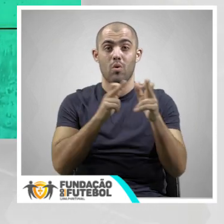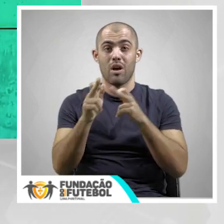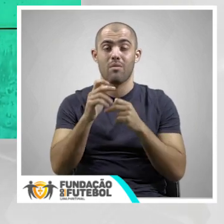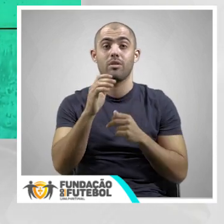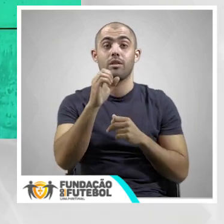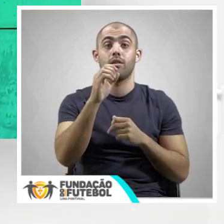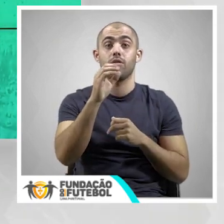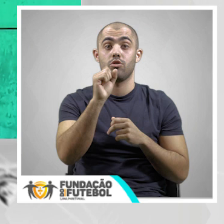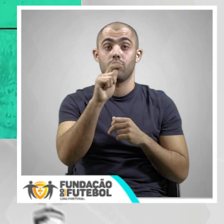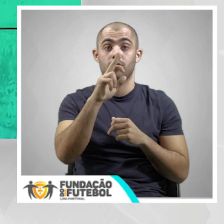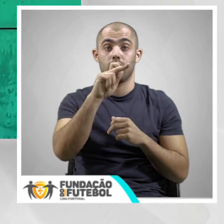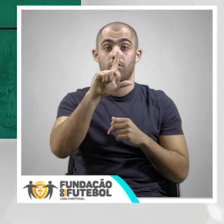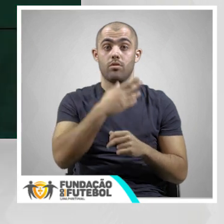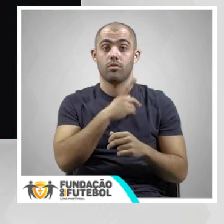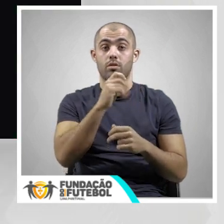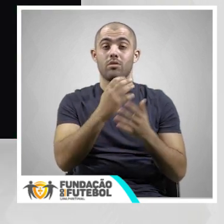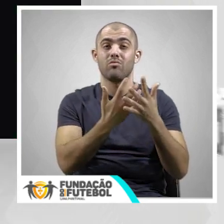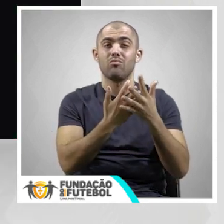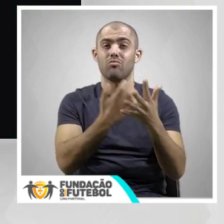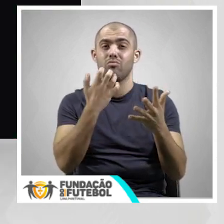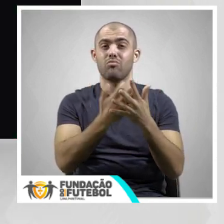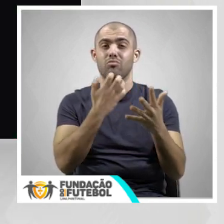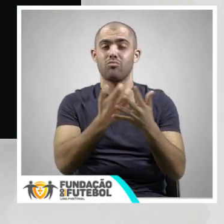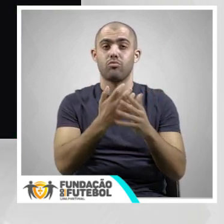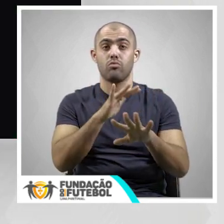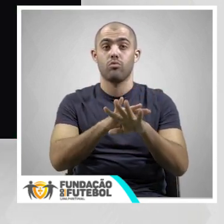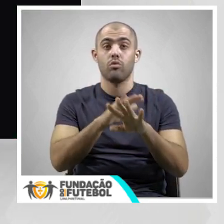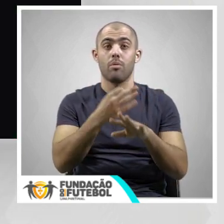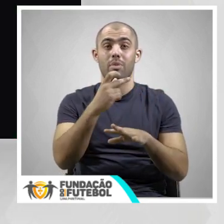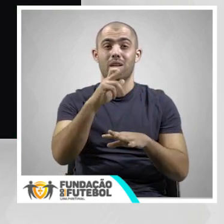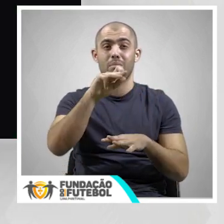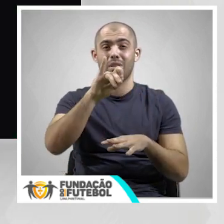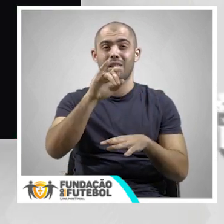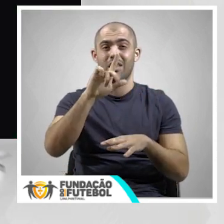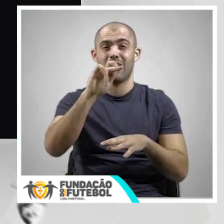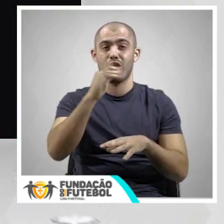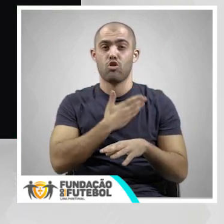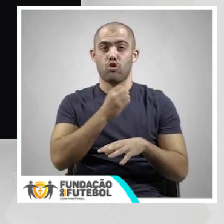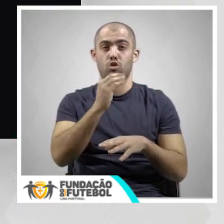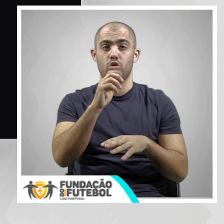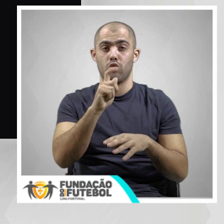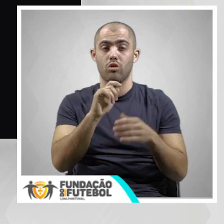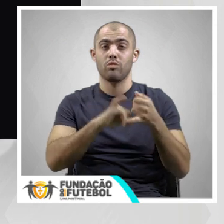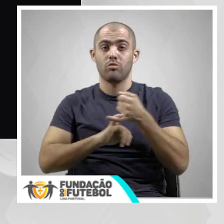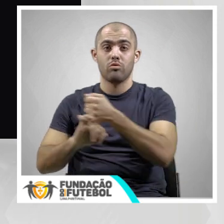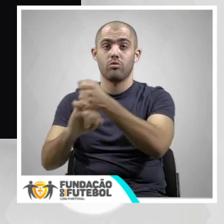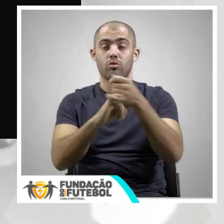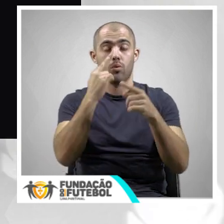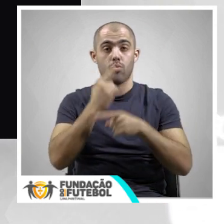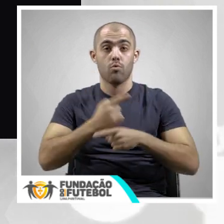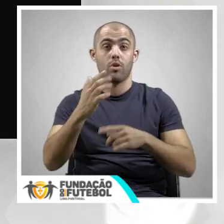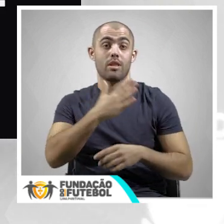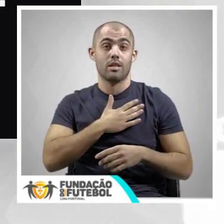O Rioave e Francisco Geraldes chamaram a atenção para os sintomas da paramiloidose, associação que